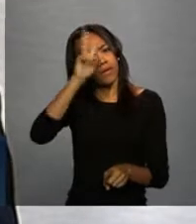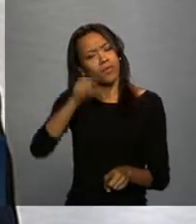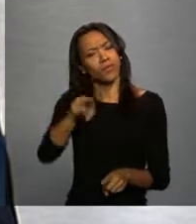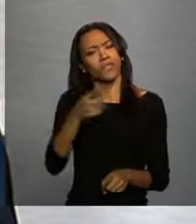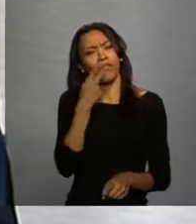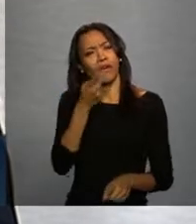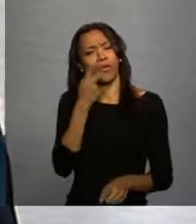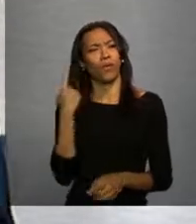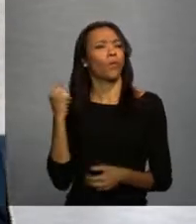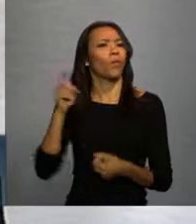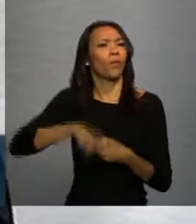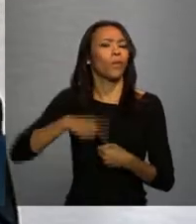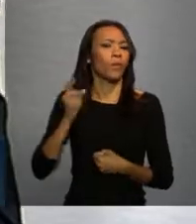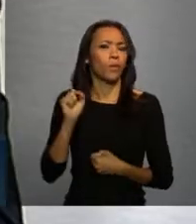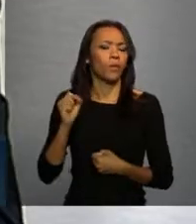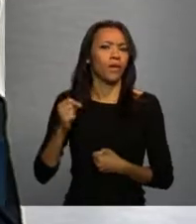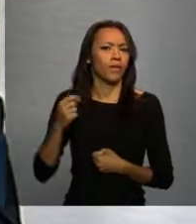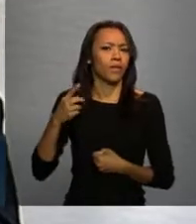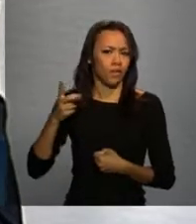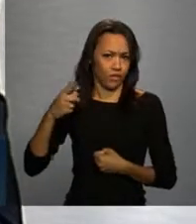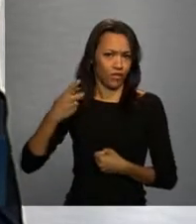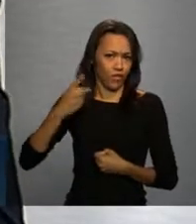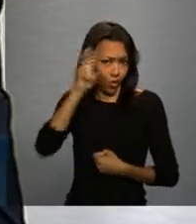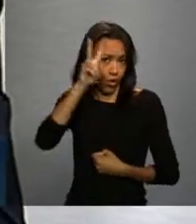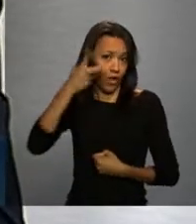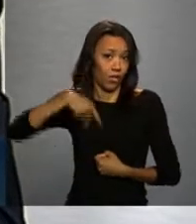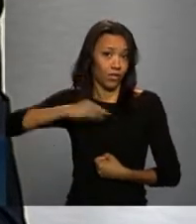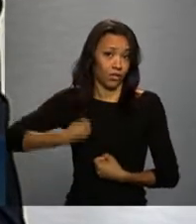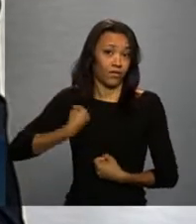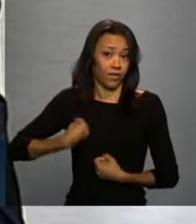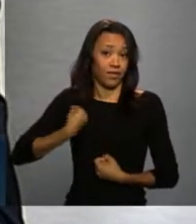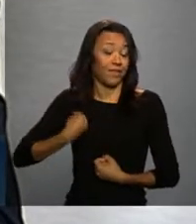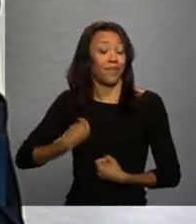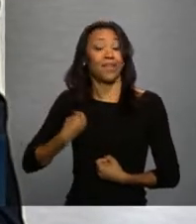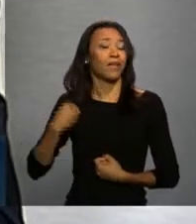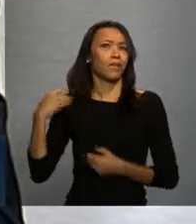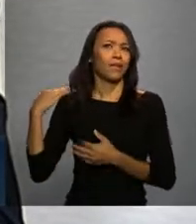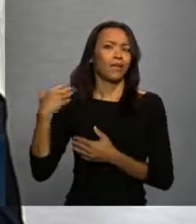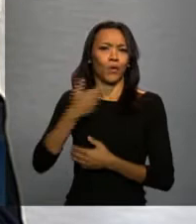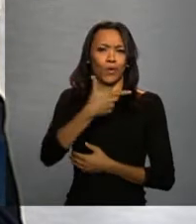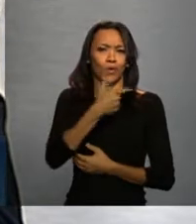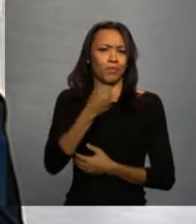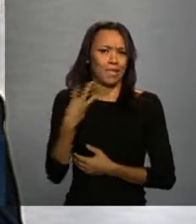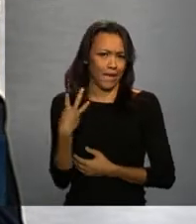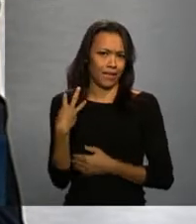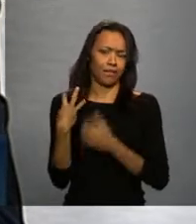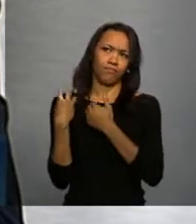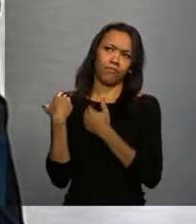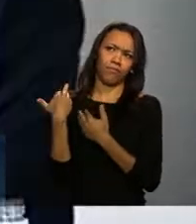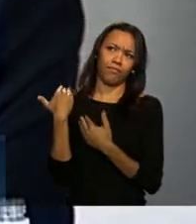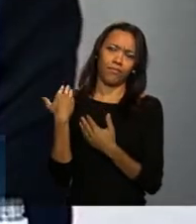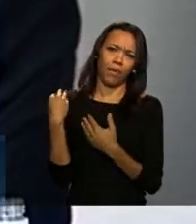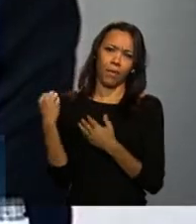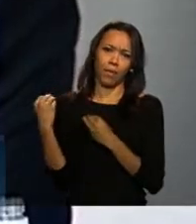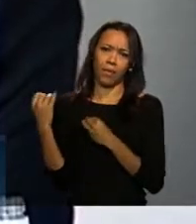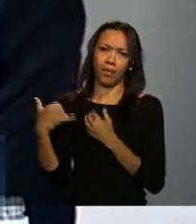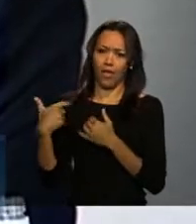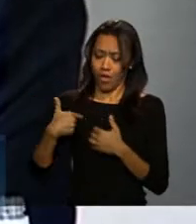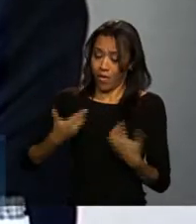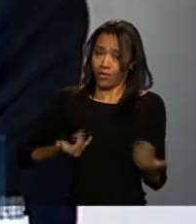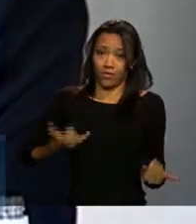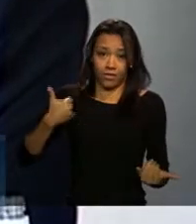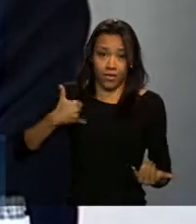retomando aqui um pouco da história da nossa vida, porque quando o cara começa a contar de 2003, está contando, no tempo que eu era